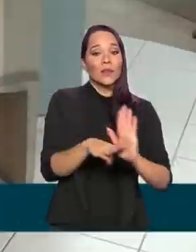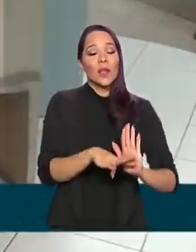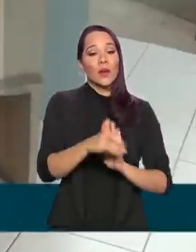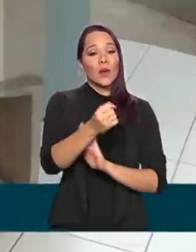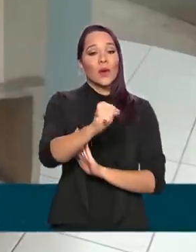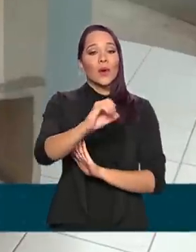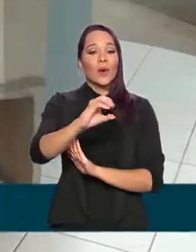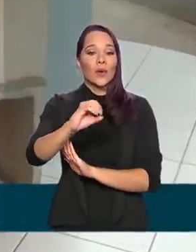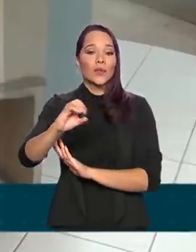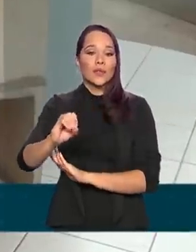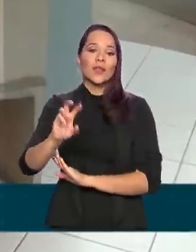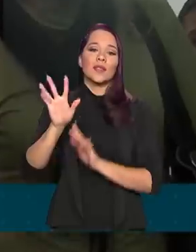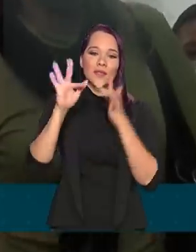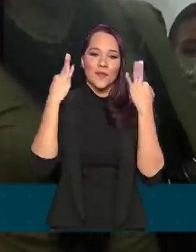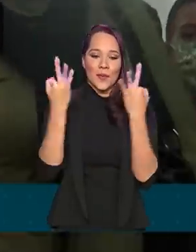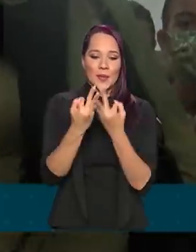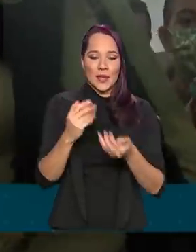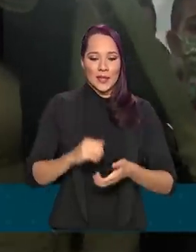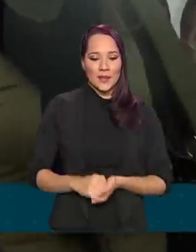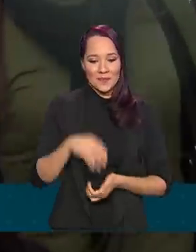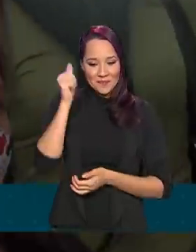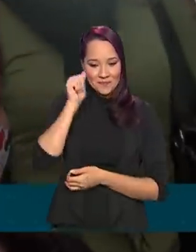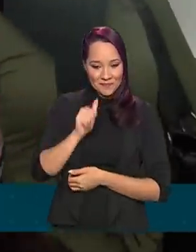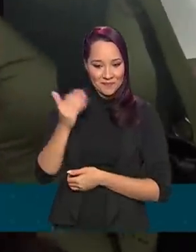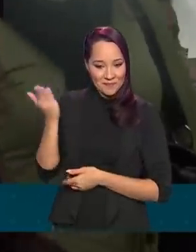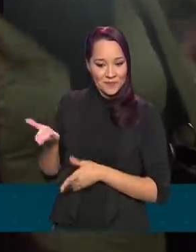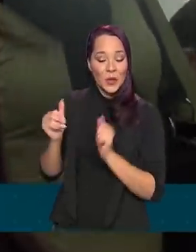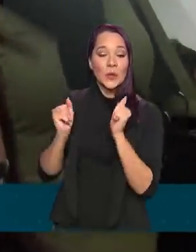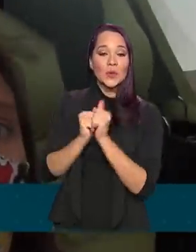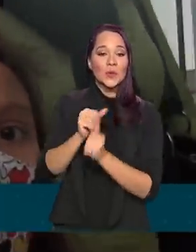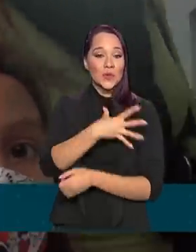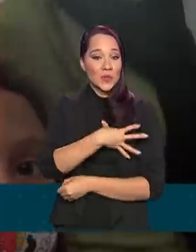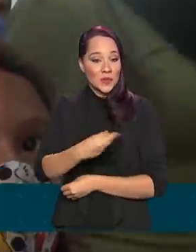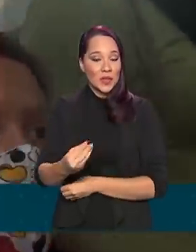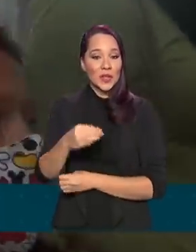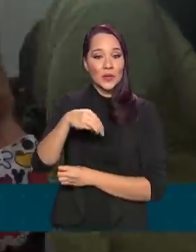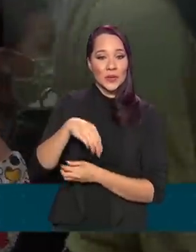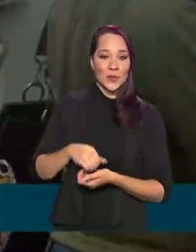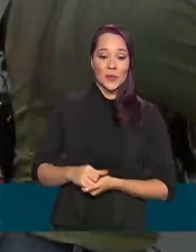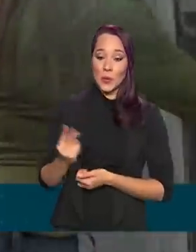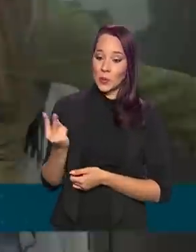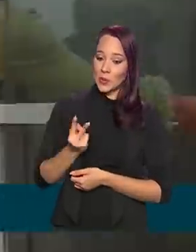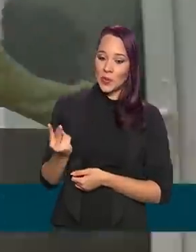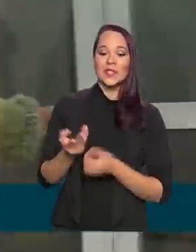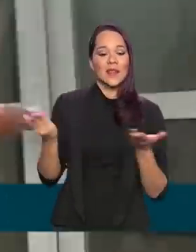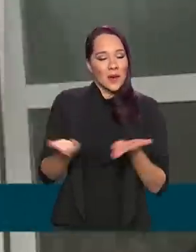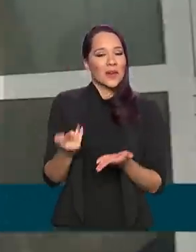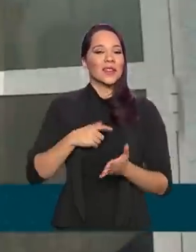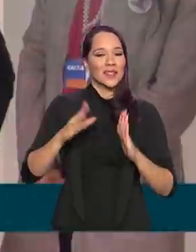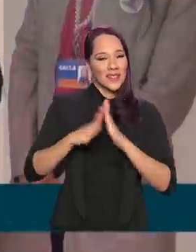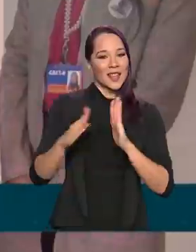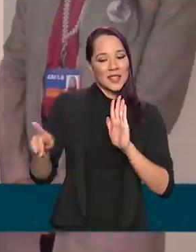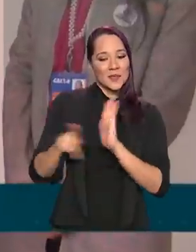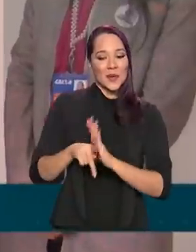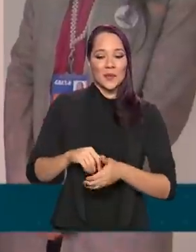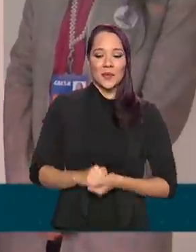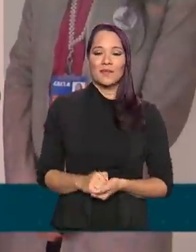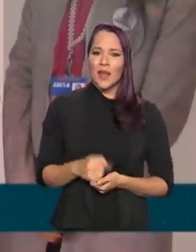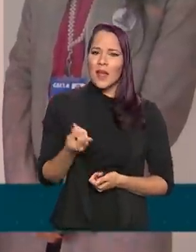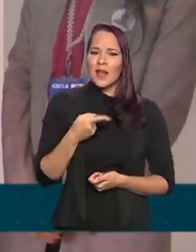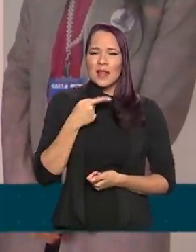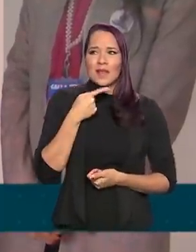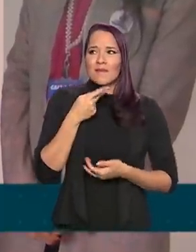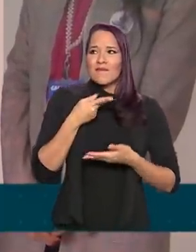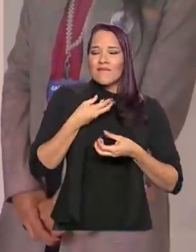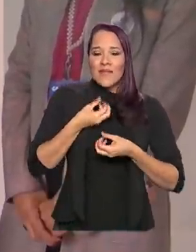800 famílias. Sebastiana e seus filhos, Murilo e Júlia, agora têm a casa própria. Não tenho palavras